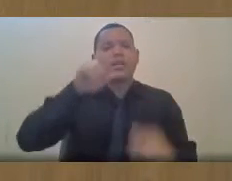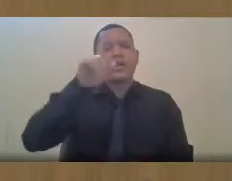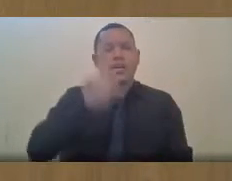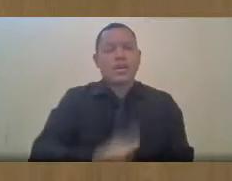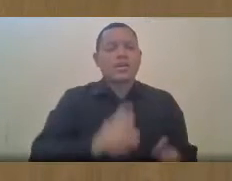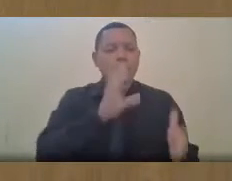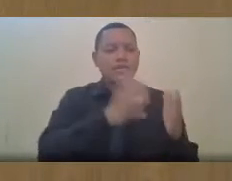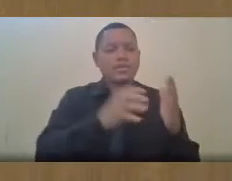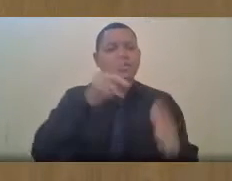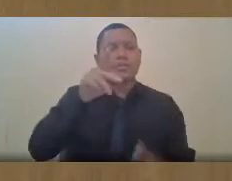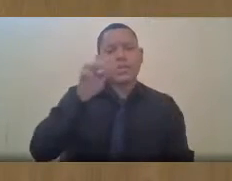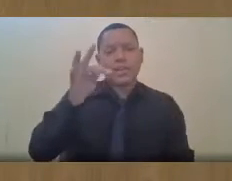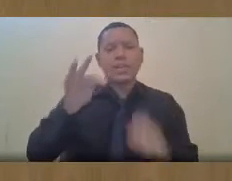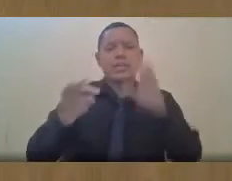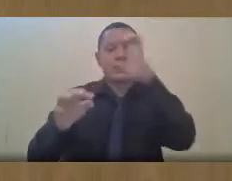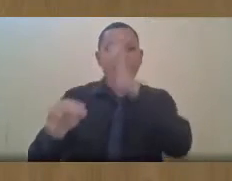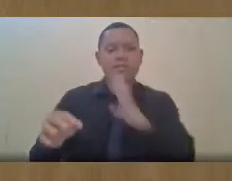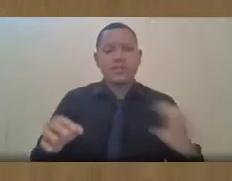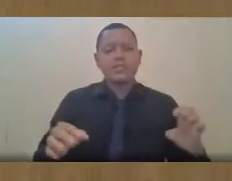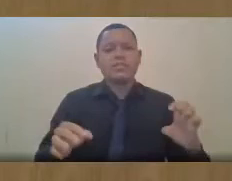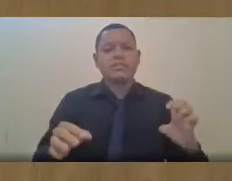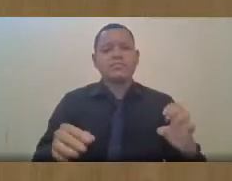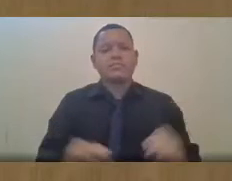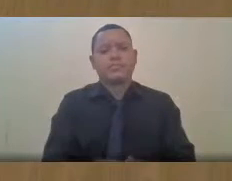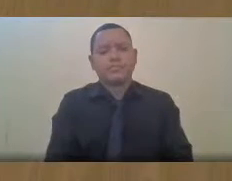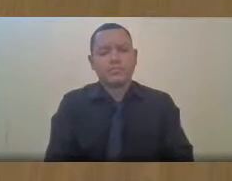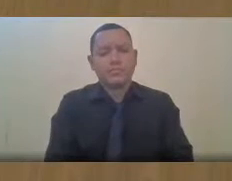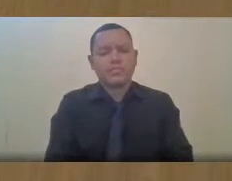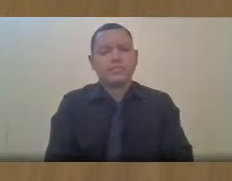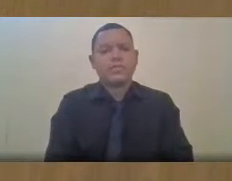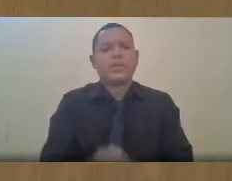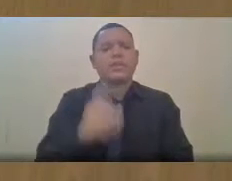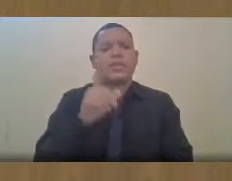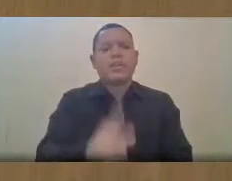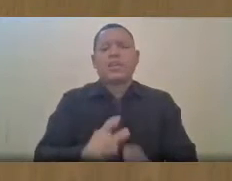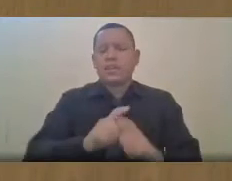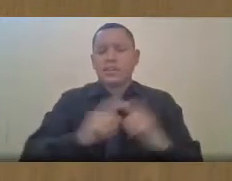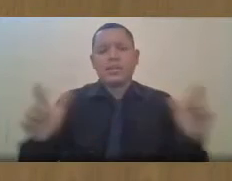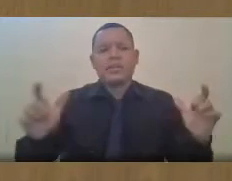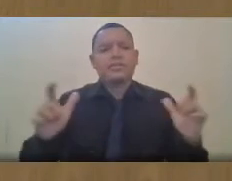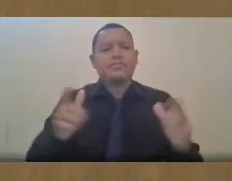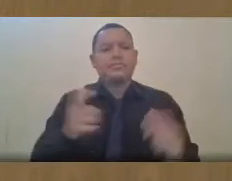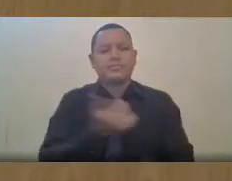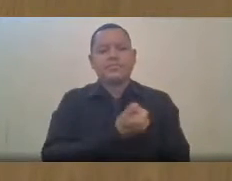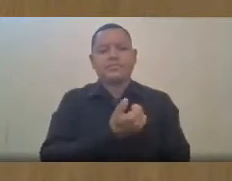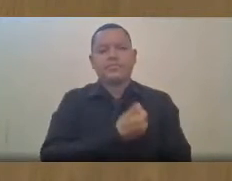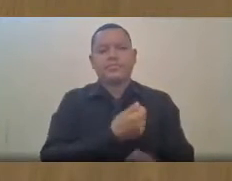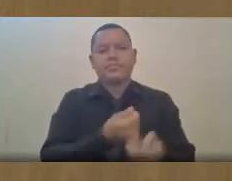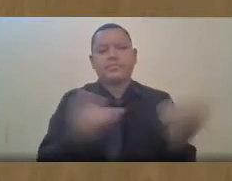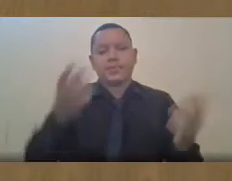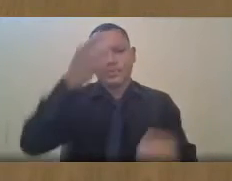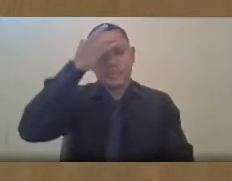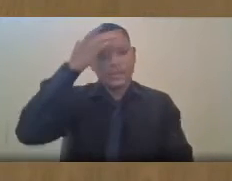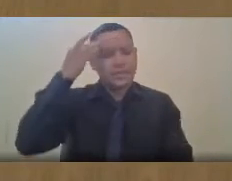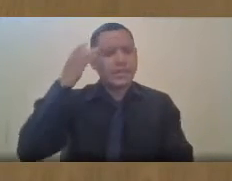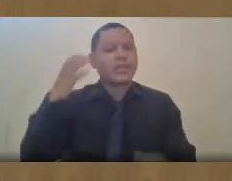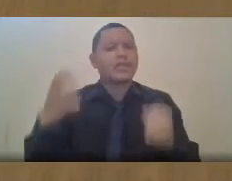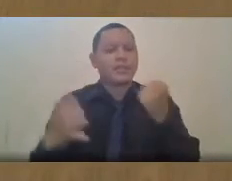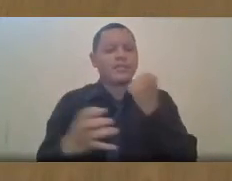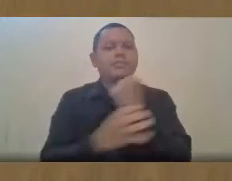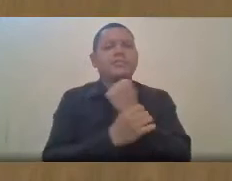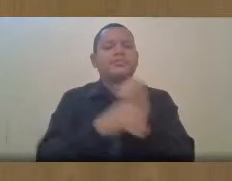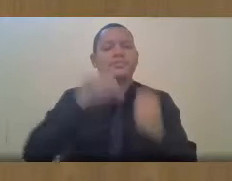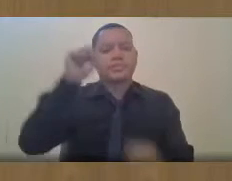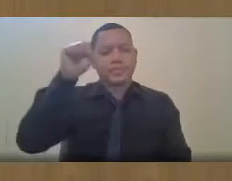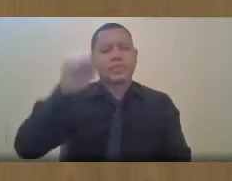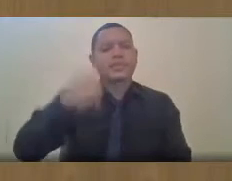é esquerdista. Que a grande maioria defende com